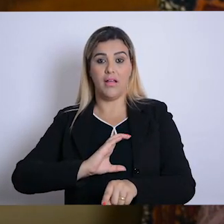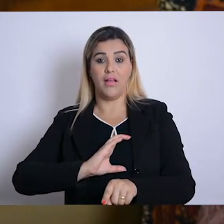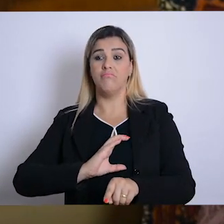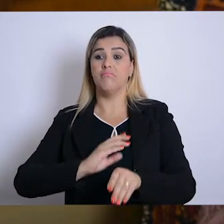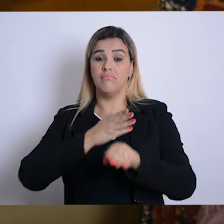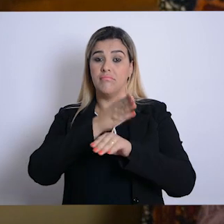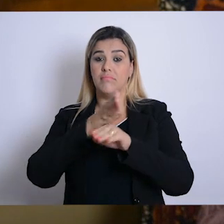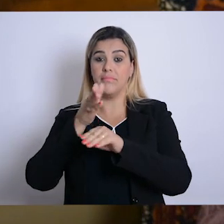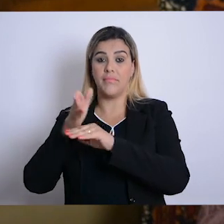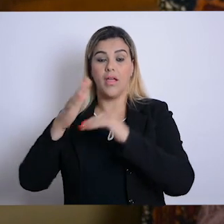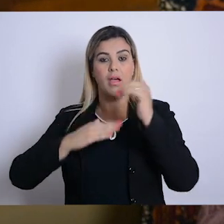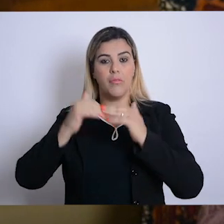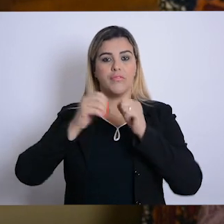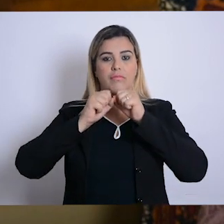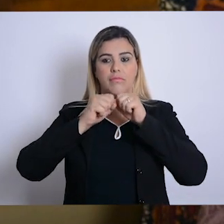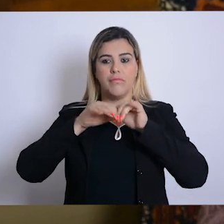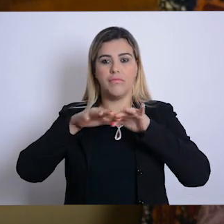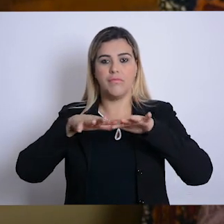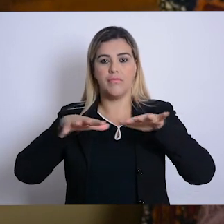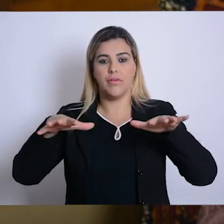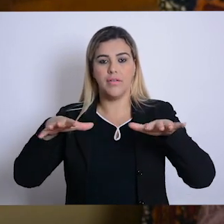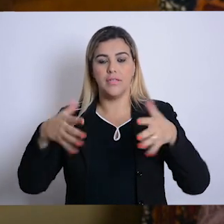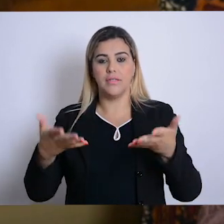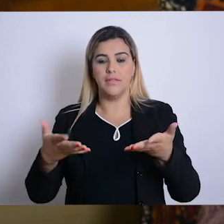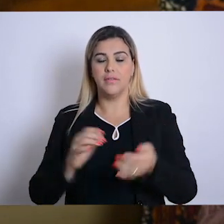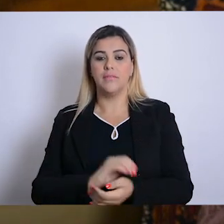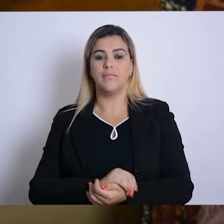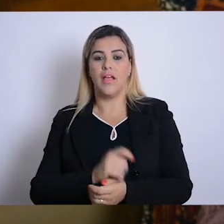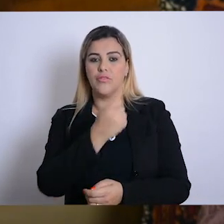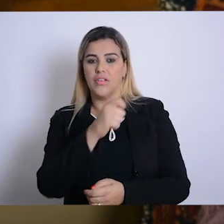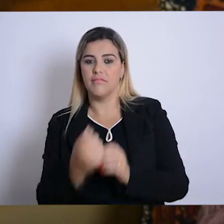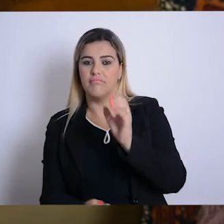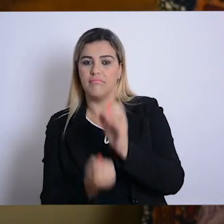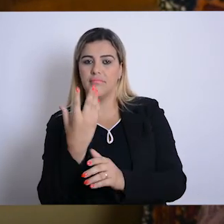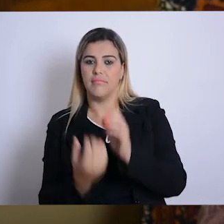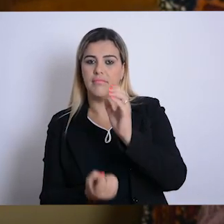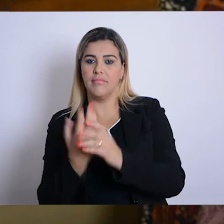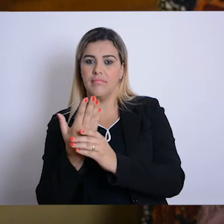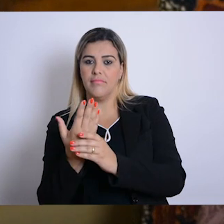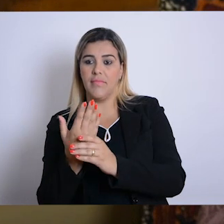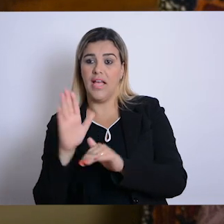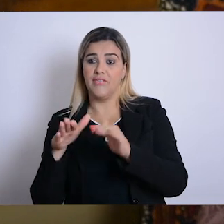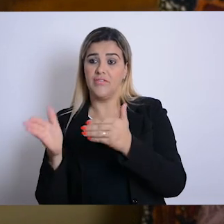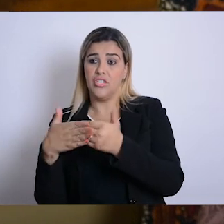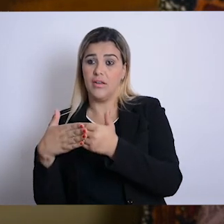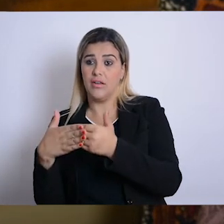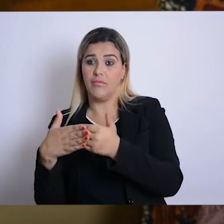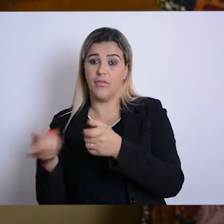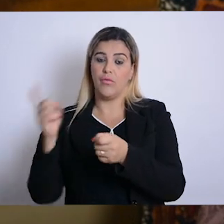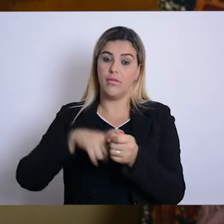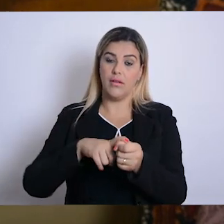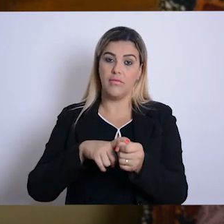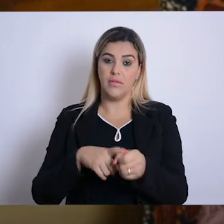profissão foi se estruturando, as associações que às vezes nasciam, morriam, retomaram. E a